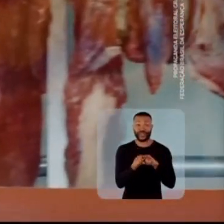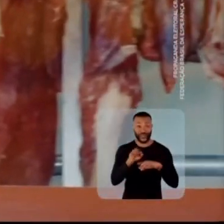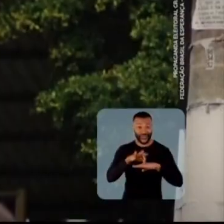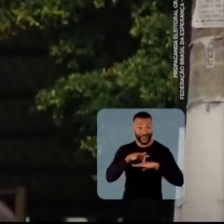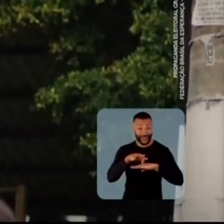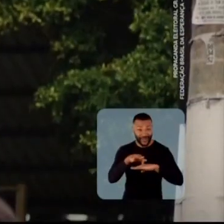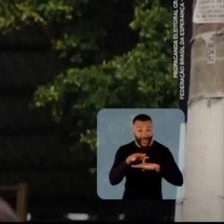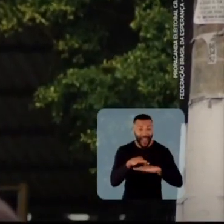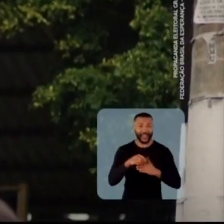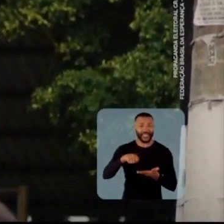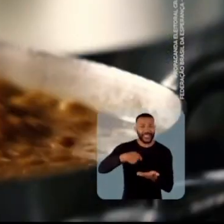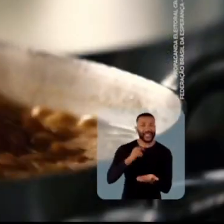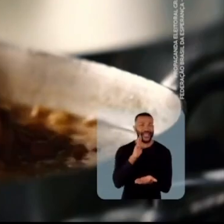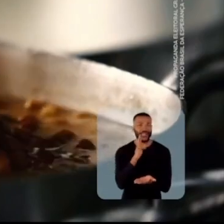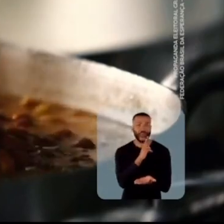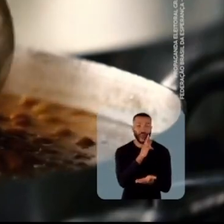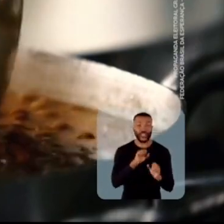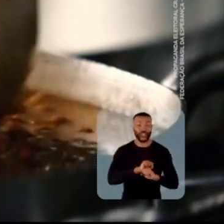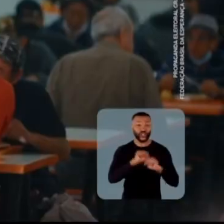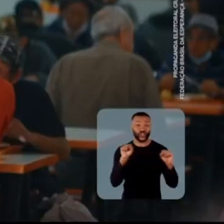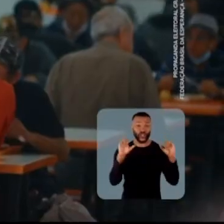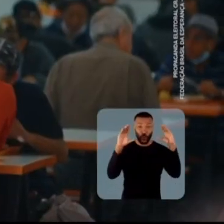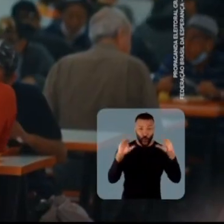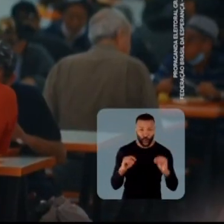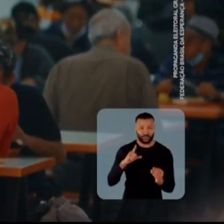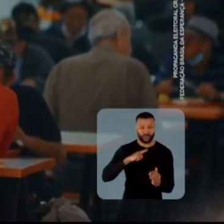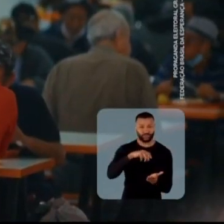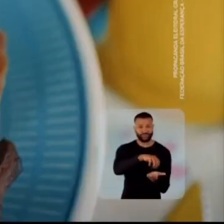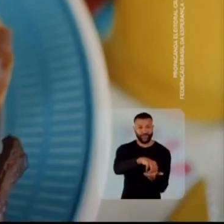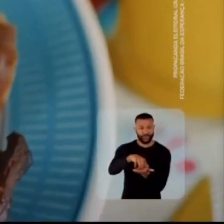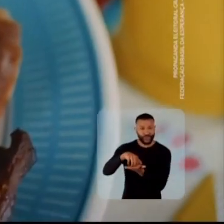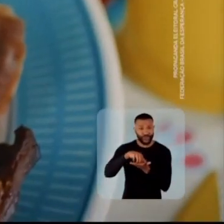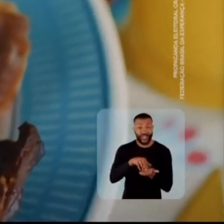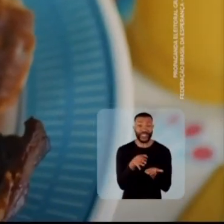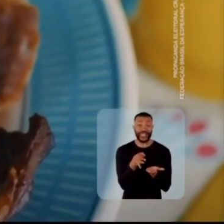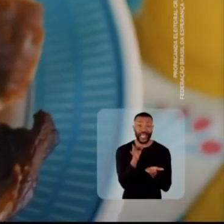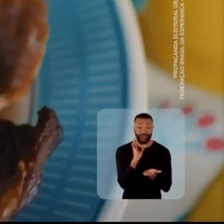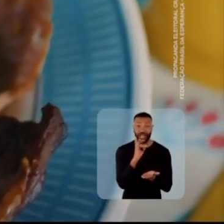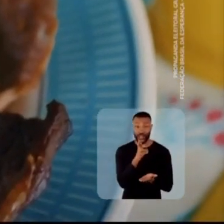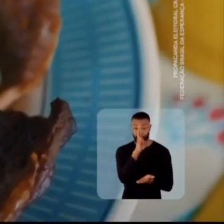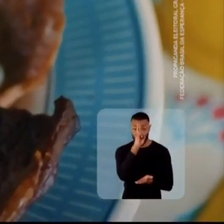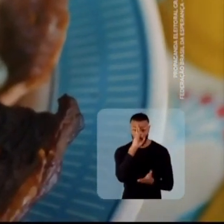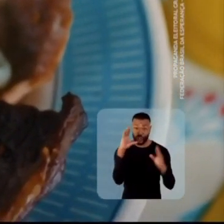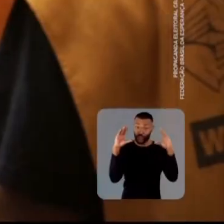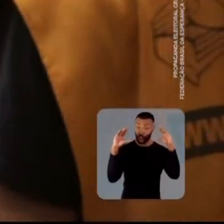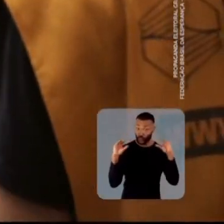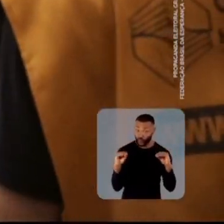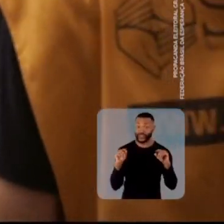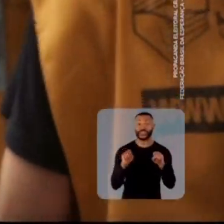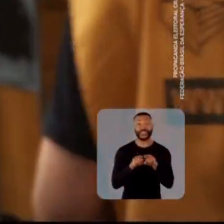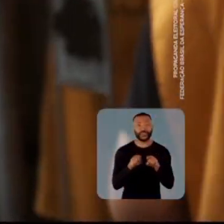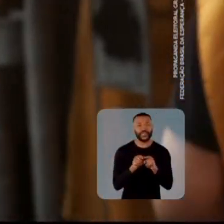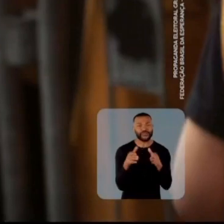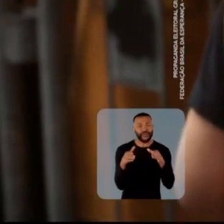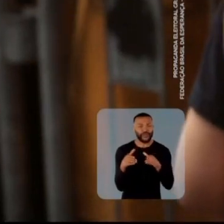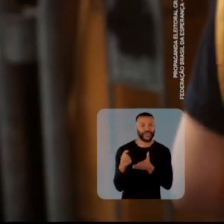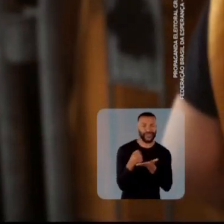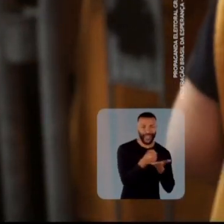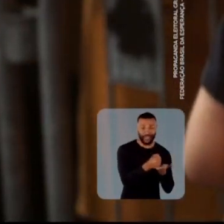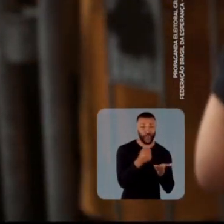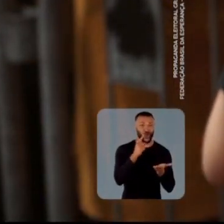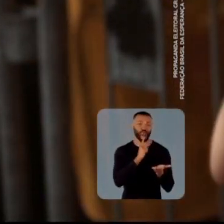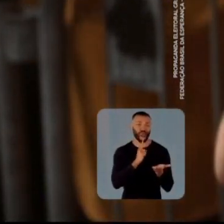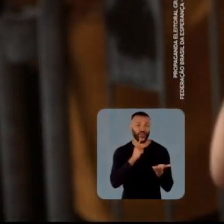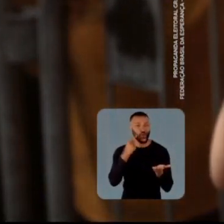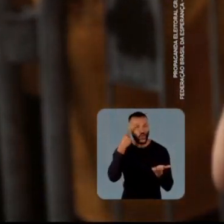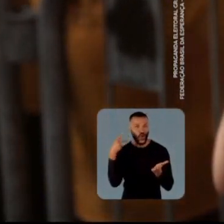e na carne. É bom prato dia e noite, com mais unidades funcionando no café, no almoço e no jantar. E as quentinhas para a viagem